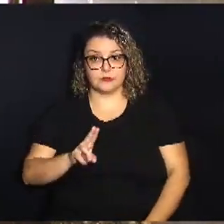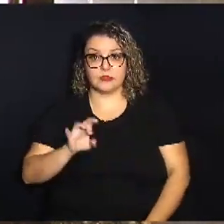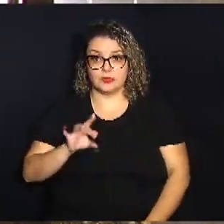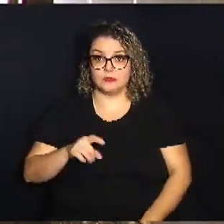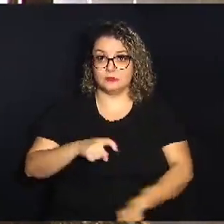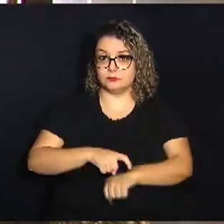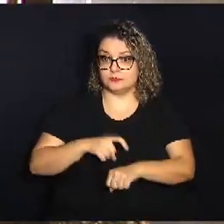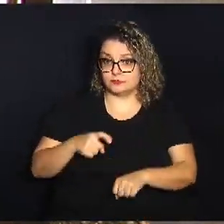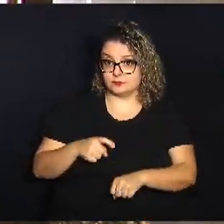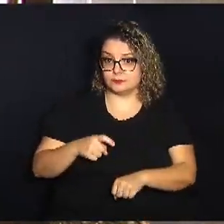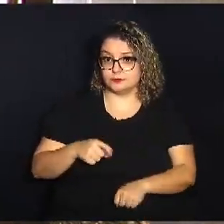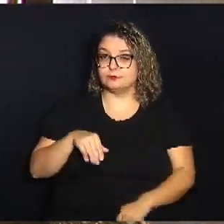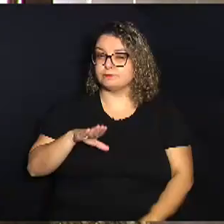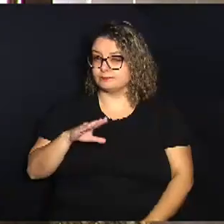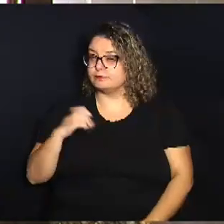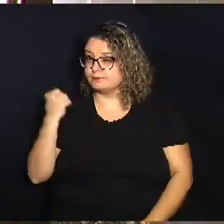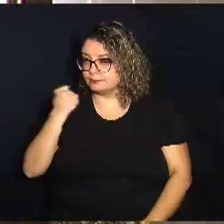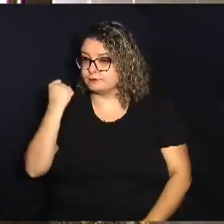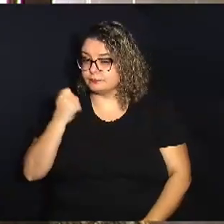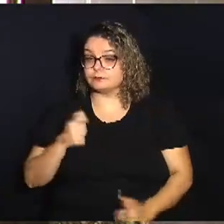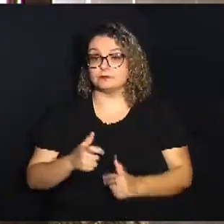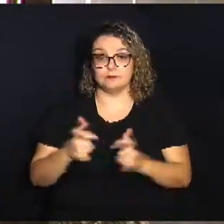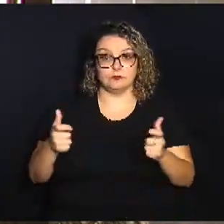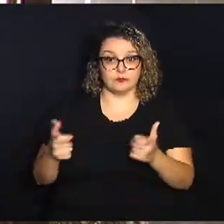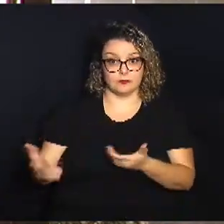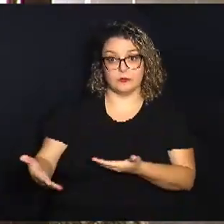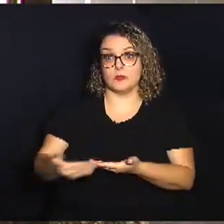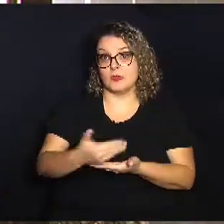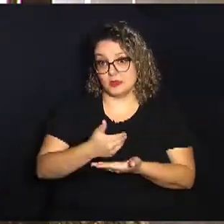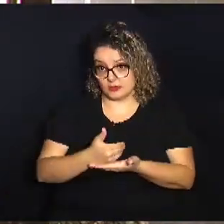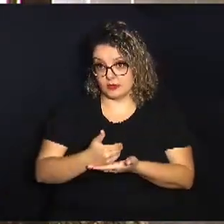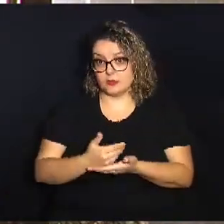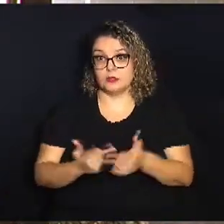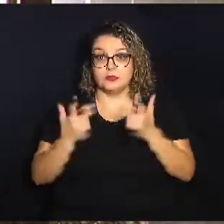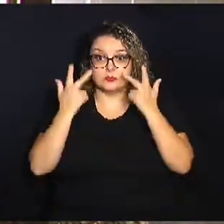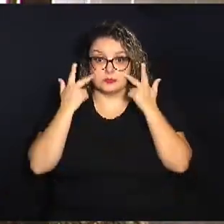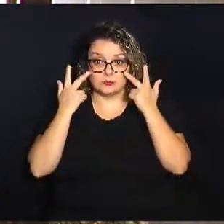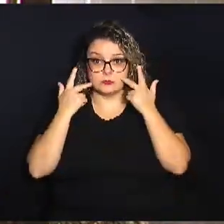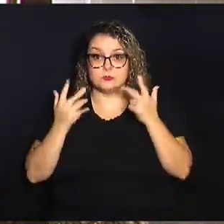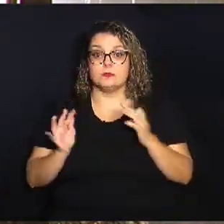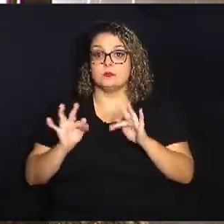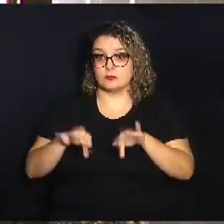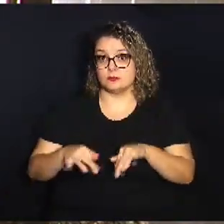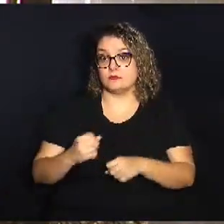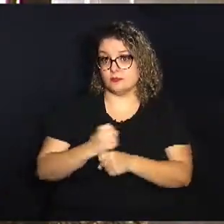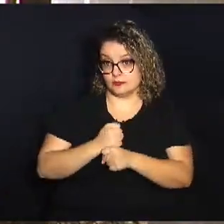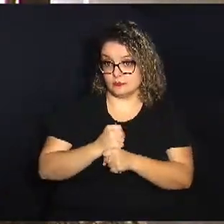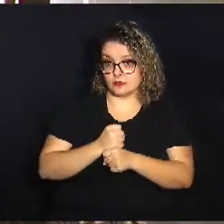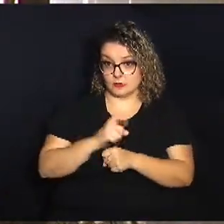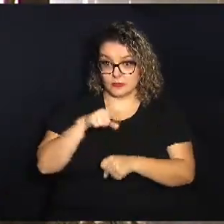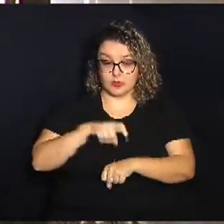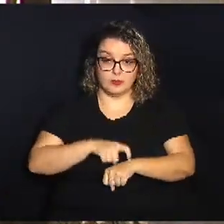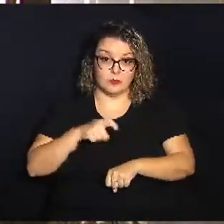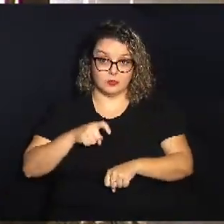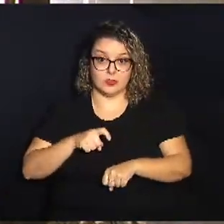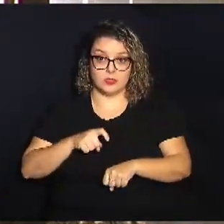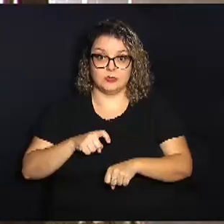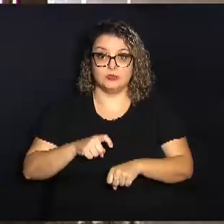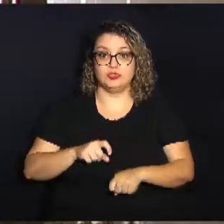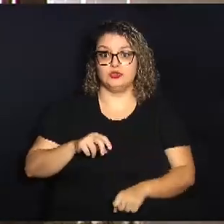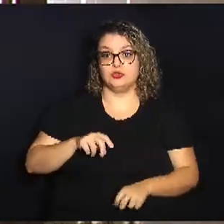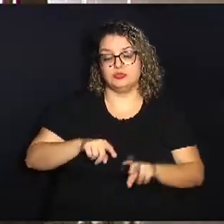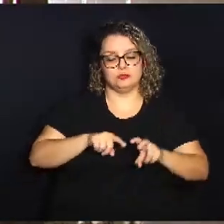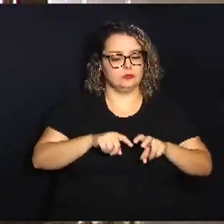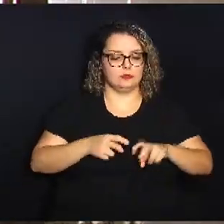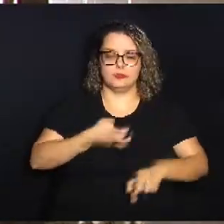mais crítico de aumento de recolhimento, geralmente no final do ano, é a época de reprodução de várias espécies de